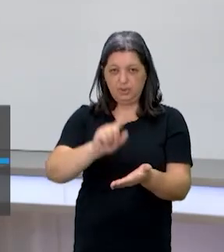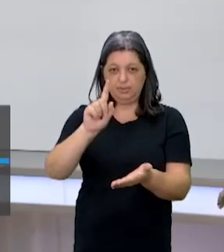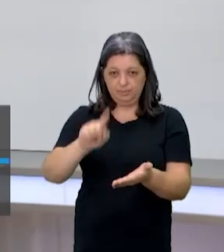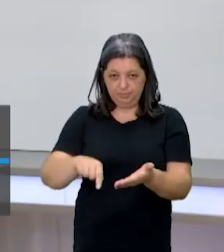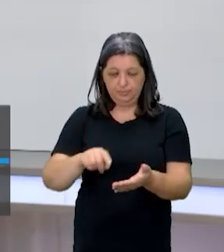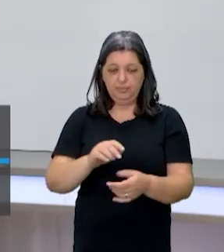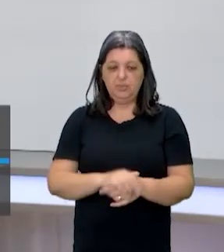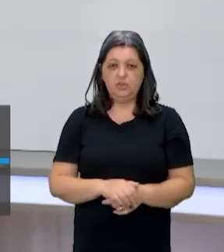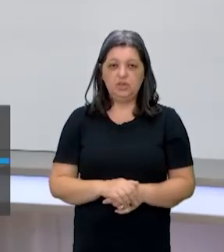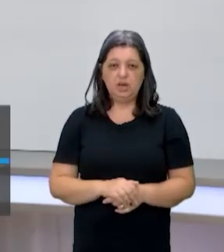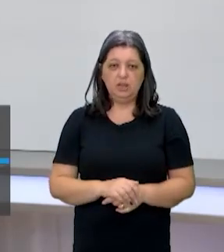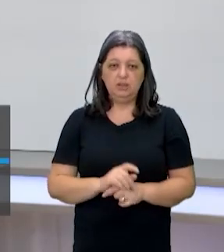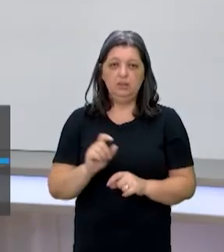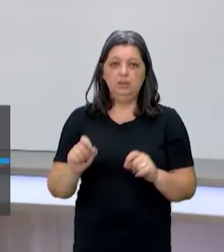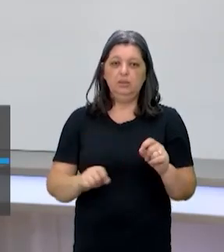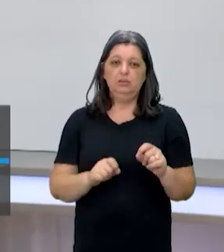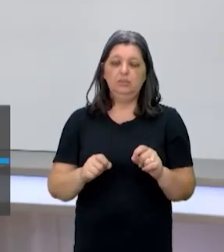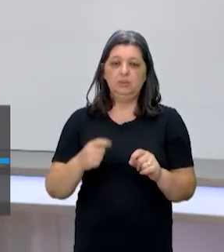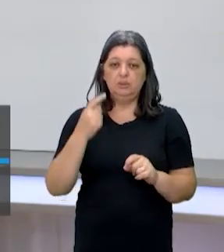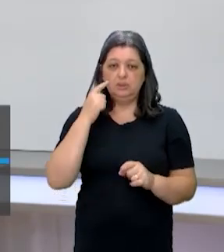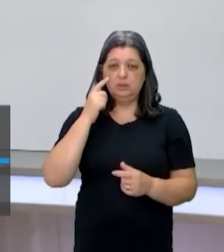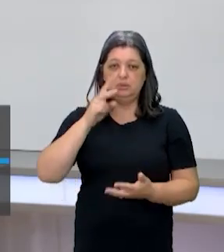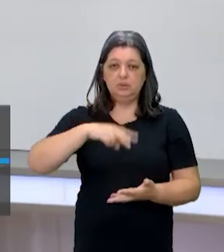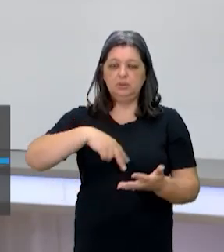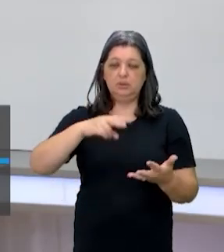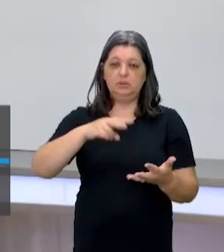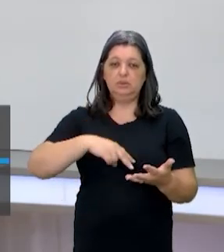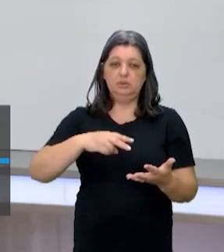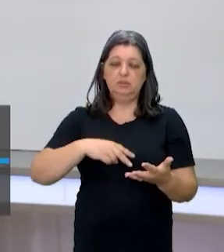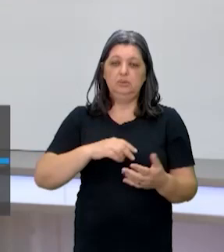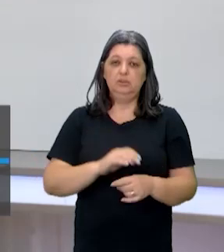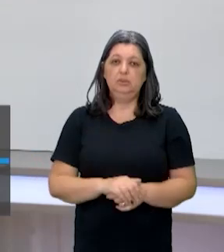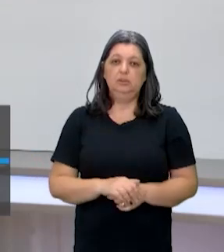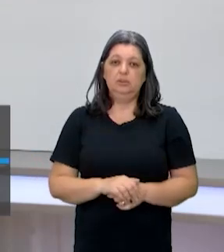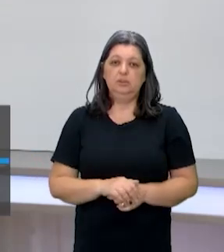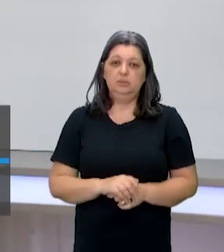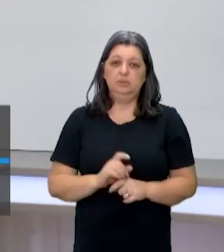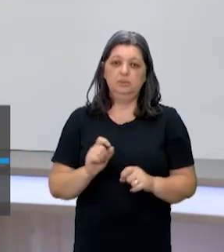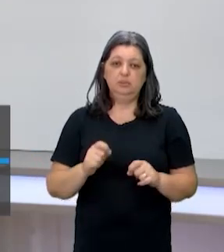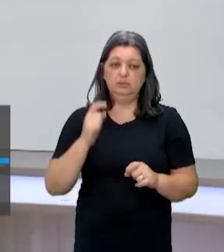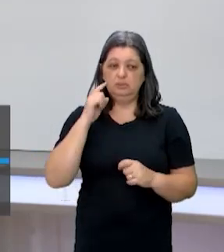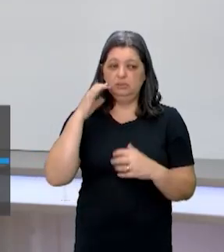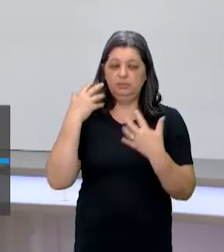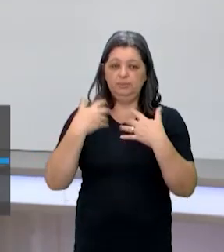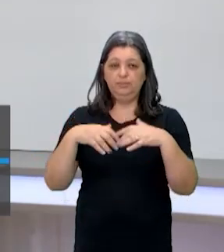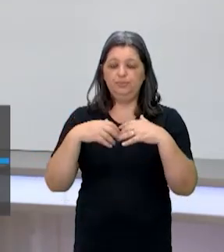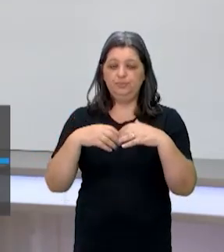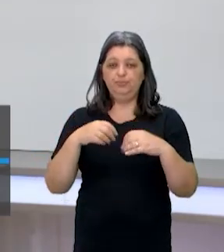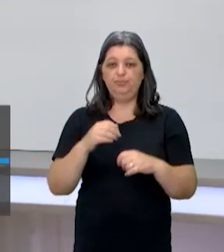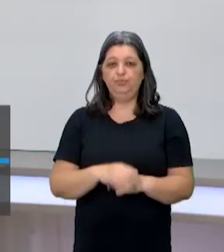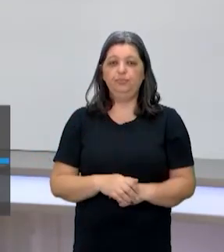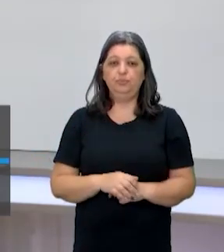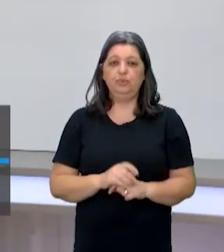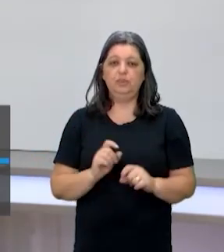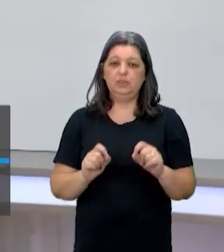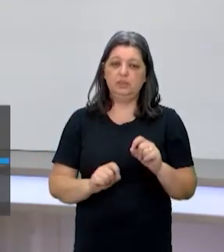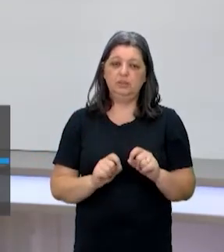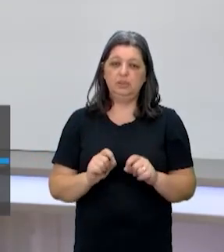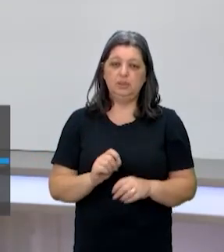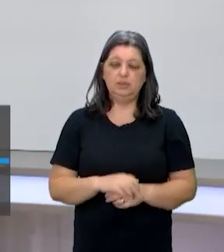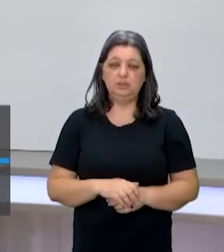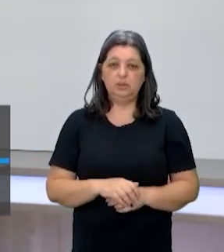convencimento. E a pessoa que está lendo vai pensar, nossa, vai refletir com você e chegar a uma conclusão. Então,